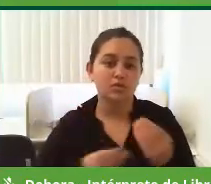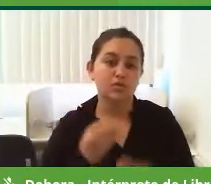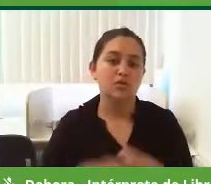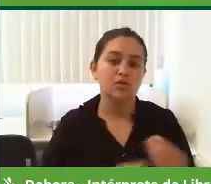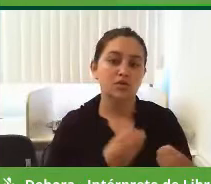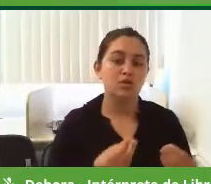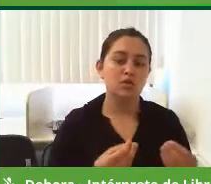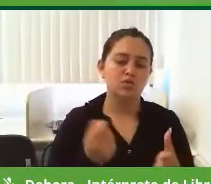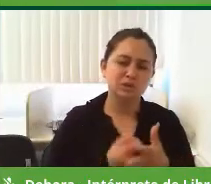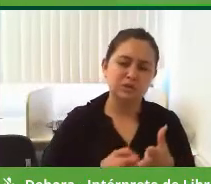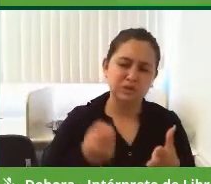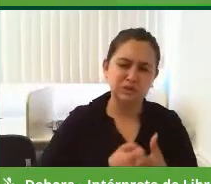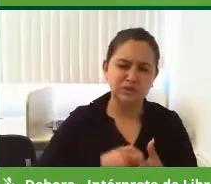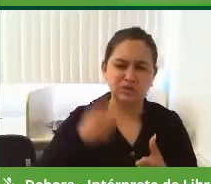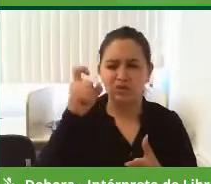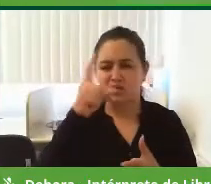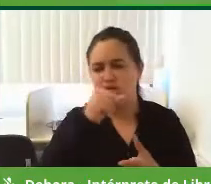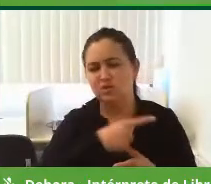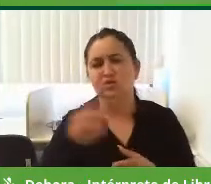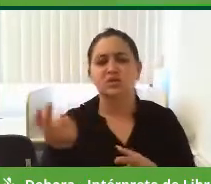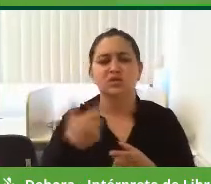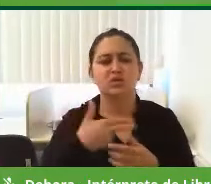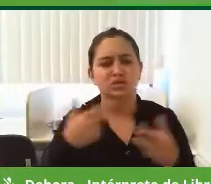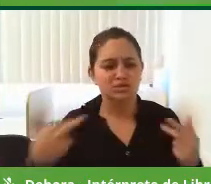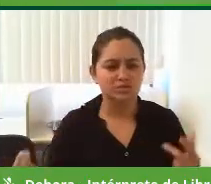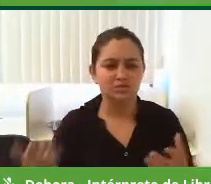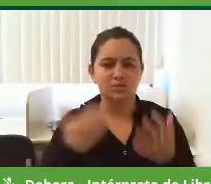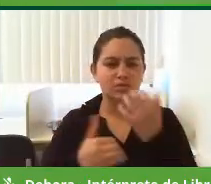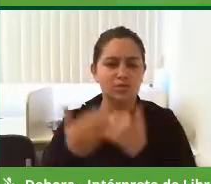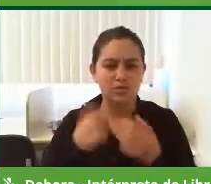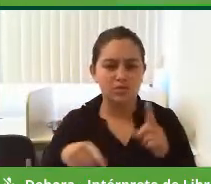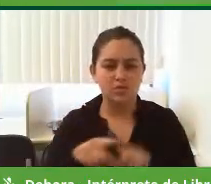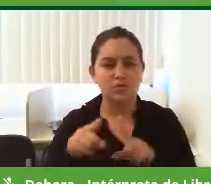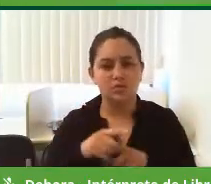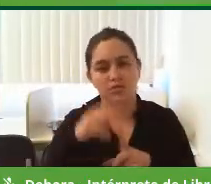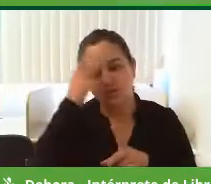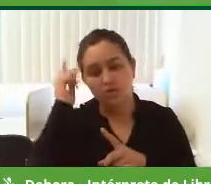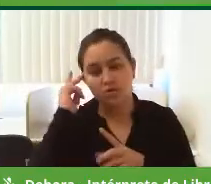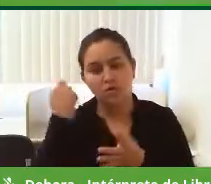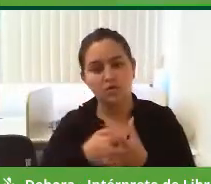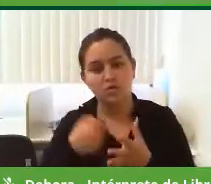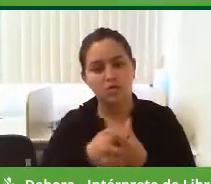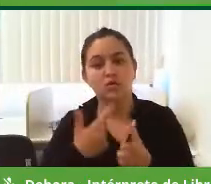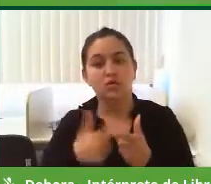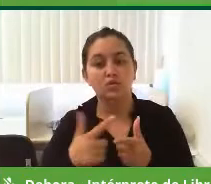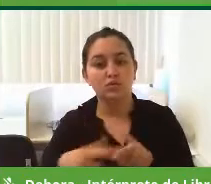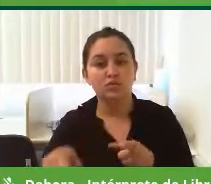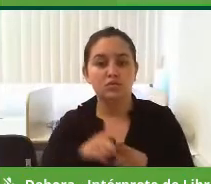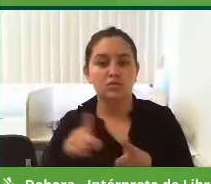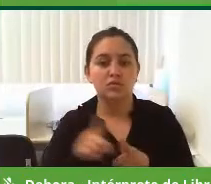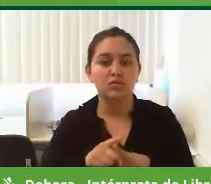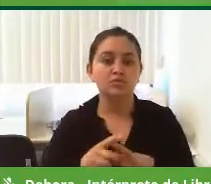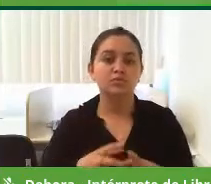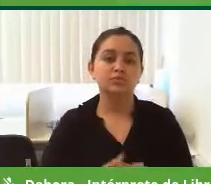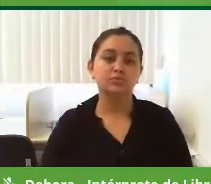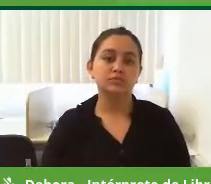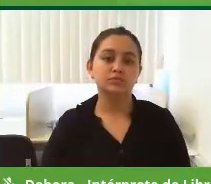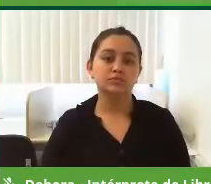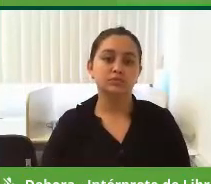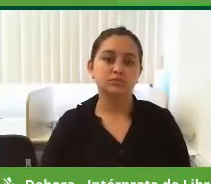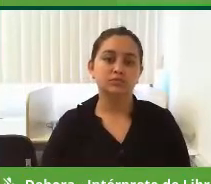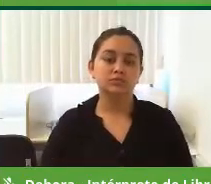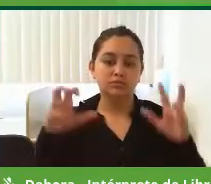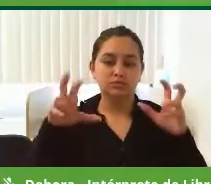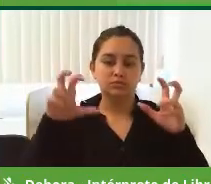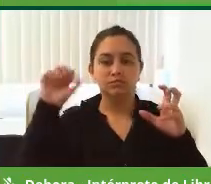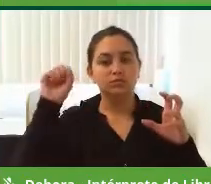o povo sofre, tem que dar transporte, uma série de coisas de alimentação, o povo sofre, então temos que trazer esse povo, essas questões para dentro de São